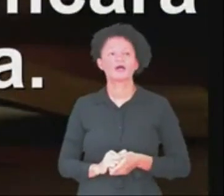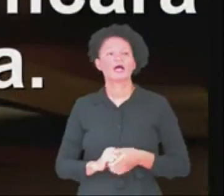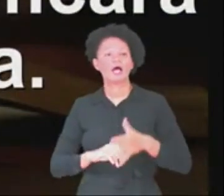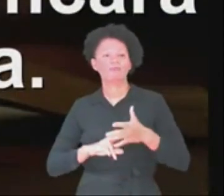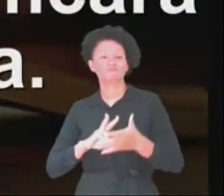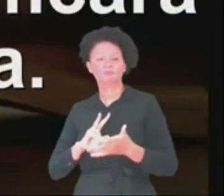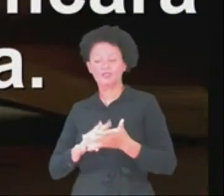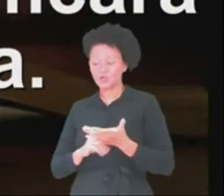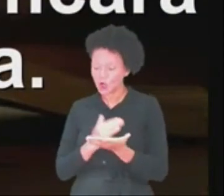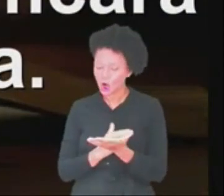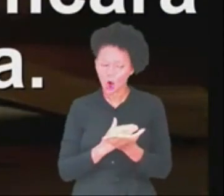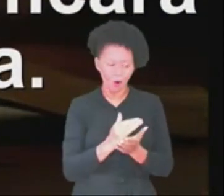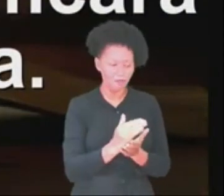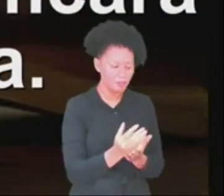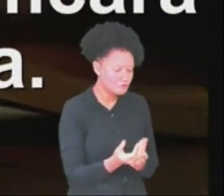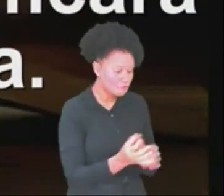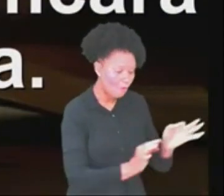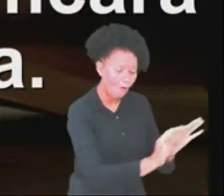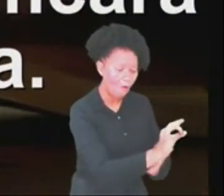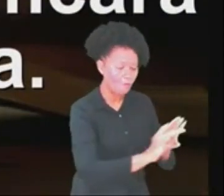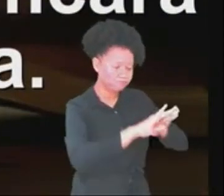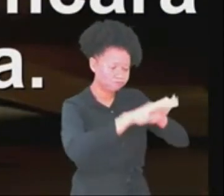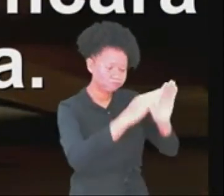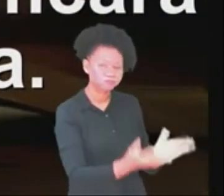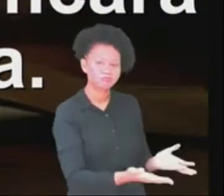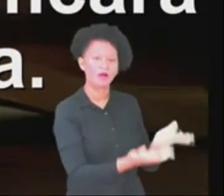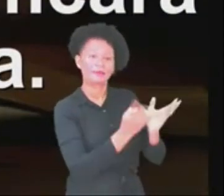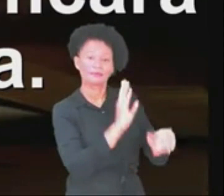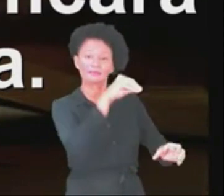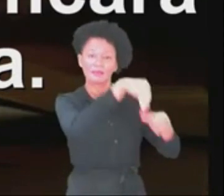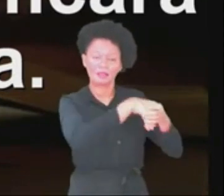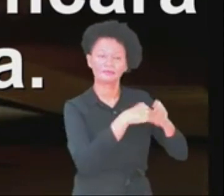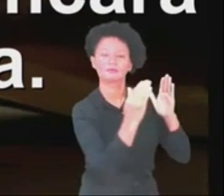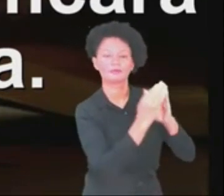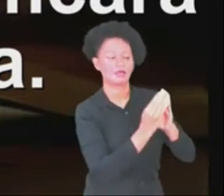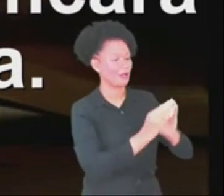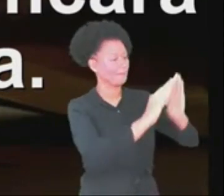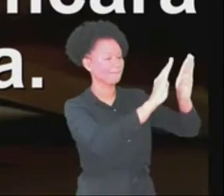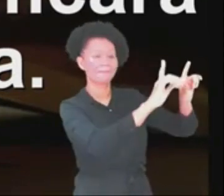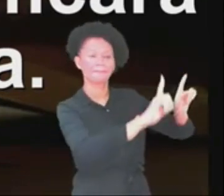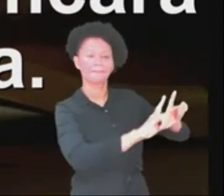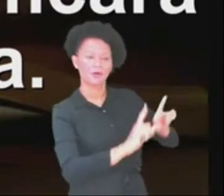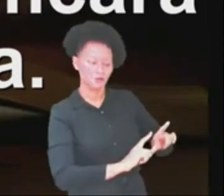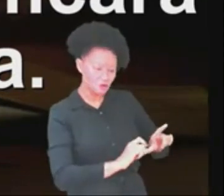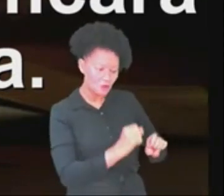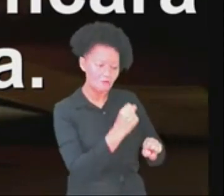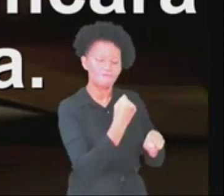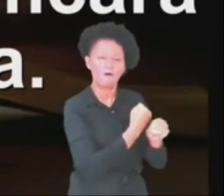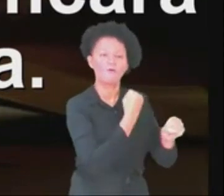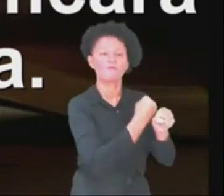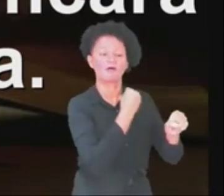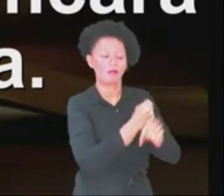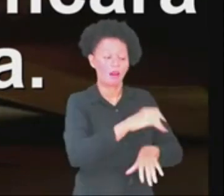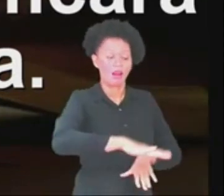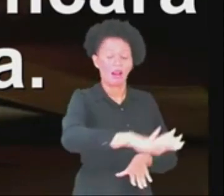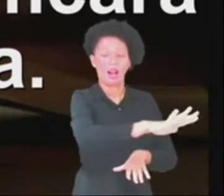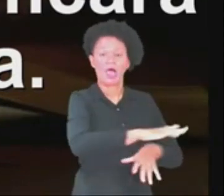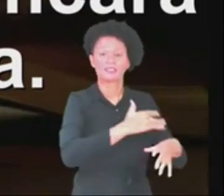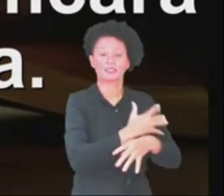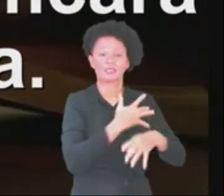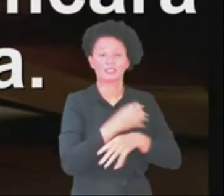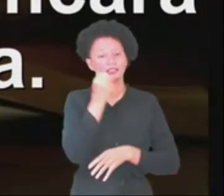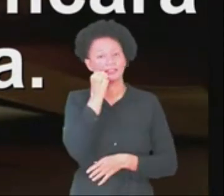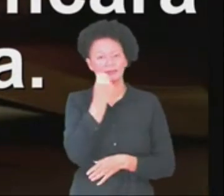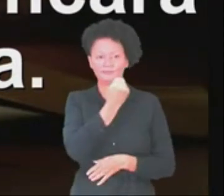altar a Baal. Na casa de Baal. Que edificara em Samaria. Pronto, irmão. Edificou um